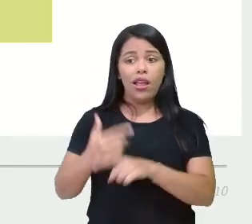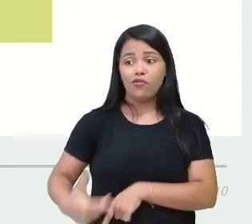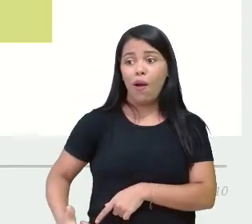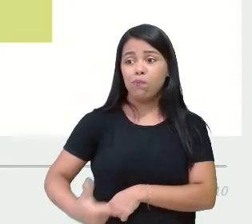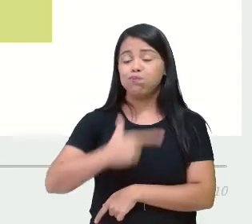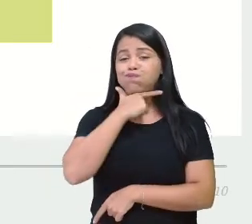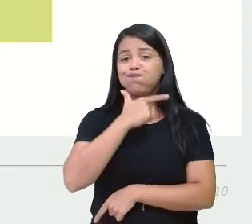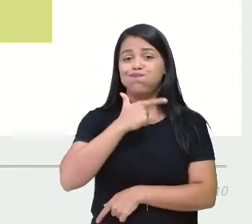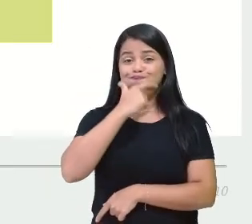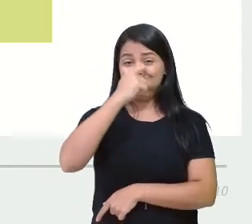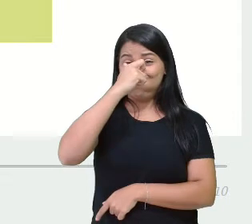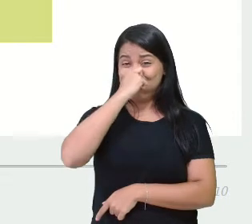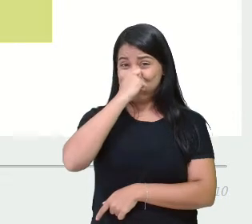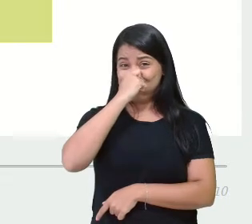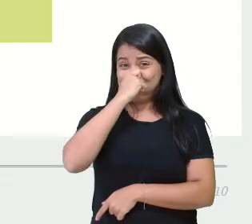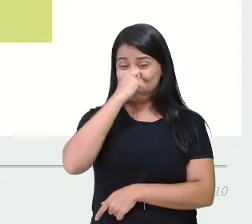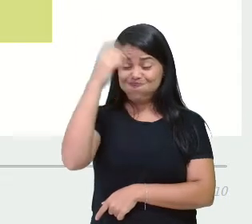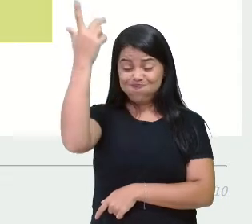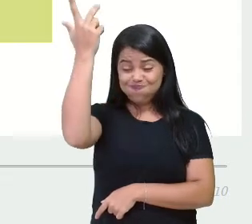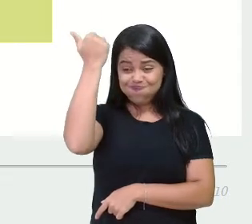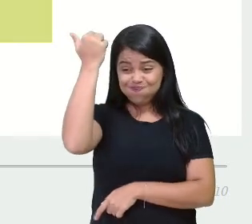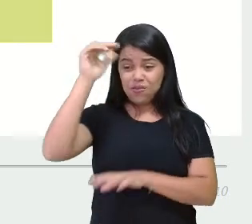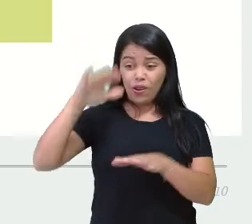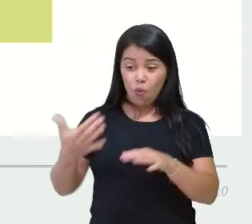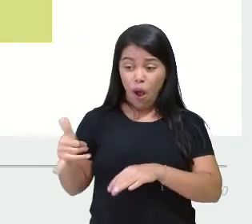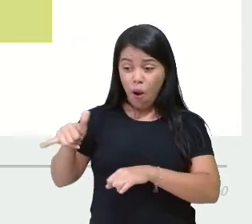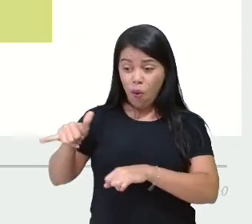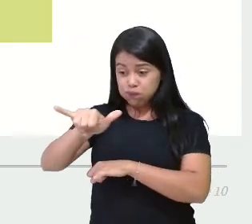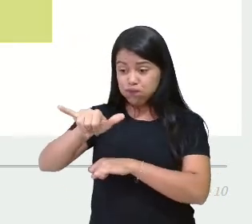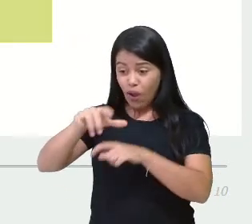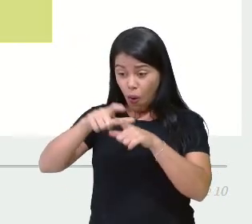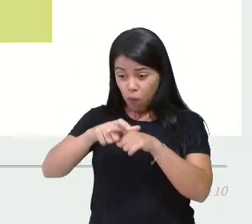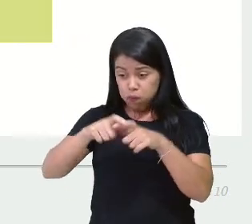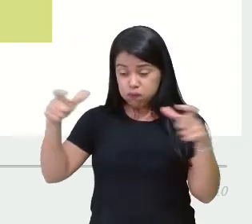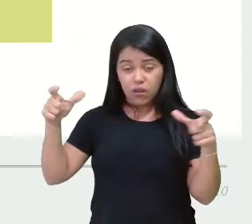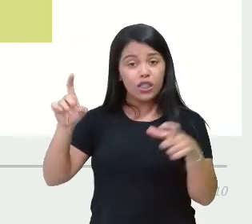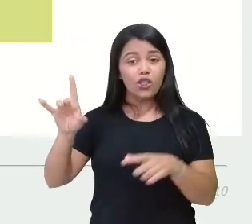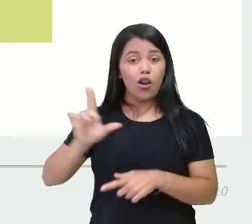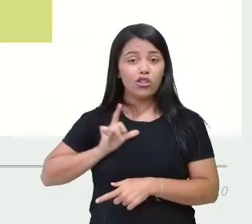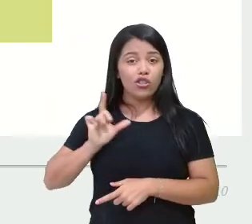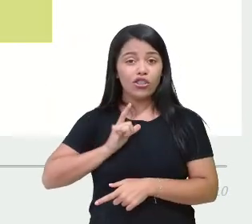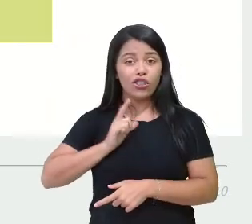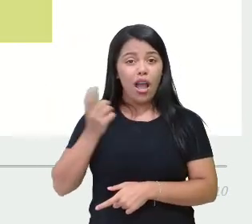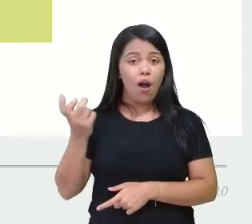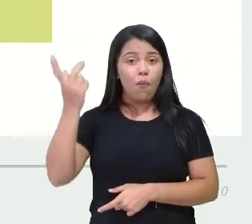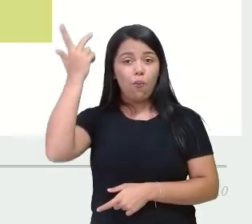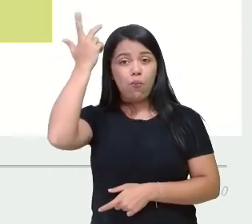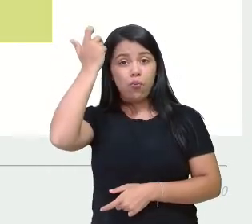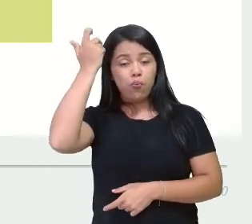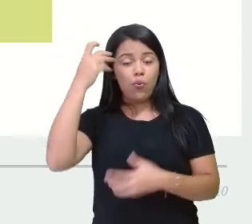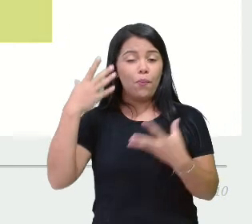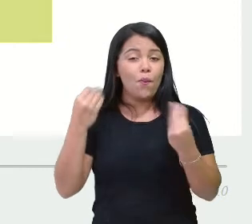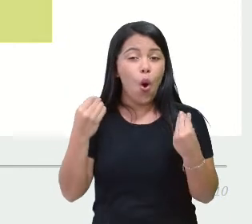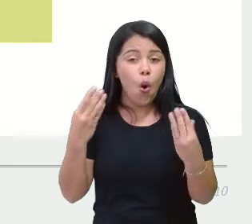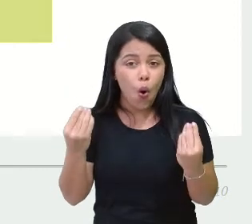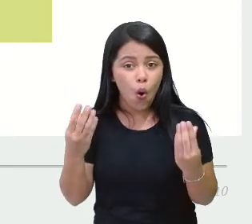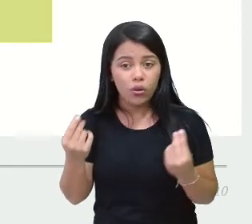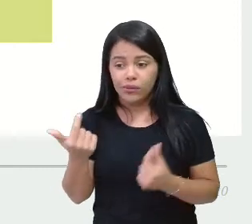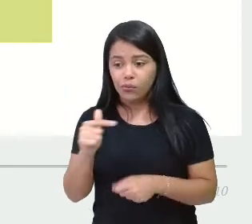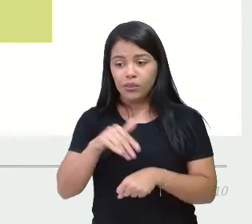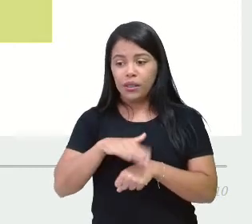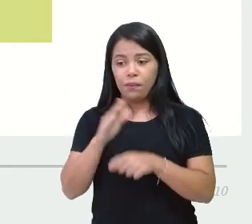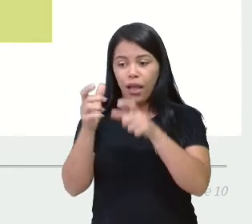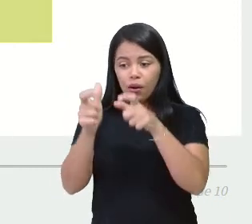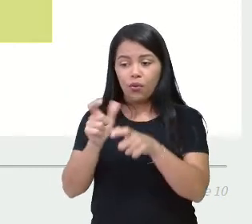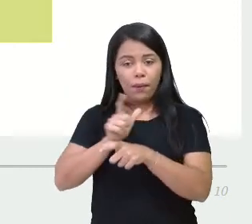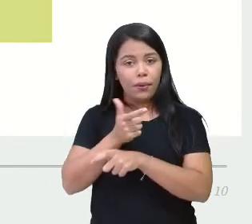coelhos. Imagina, o avião estava cheio de coelhos. Então, não sobrou espaço para ninguém mais.